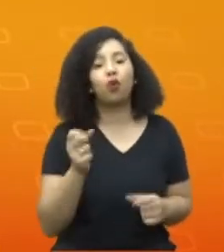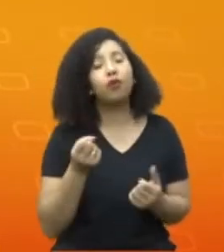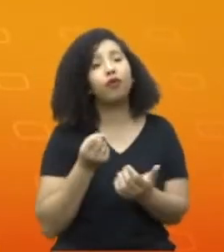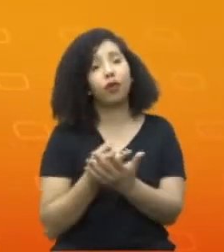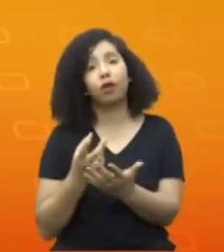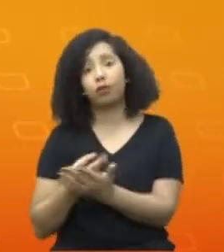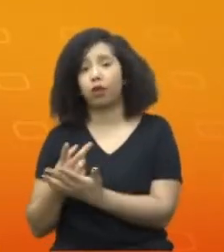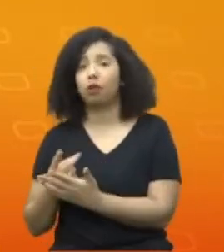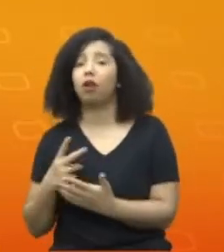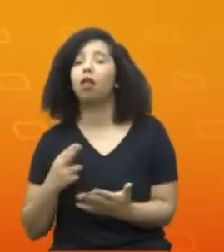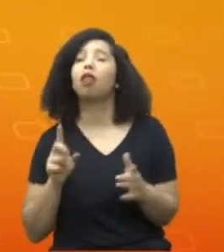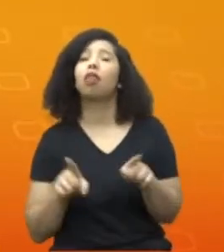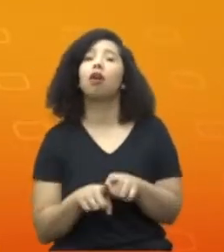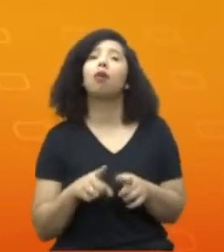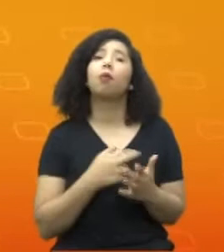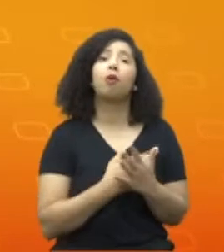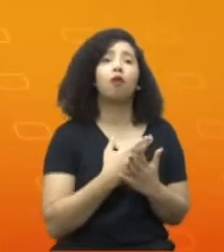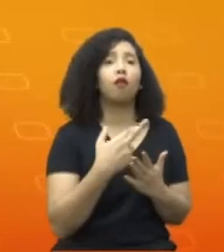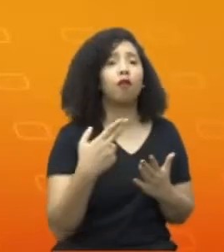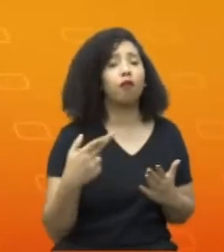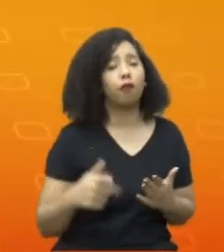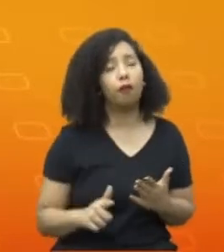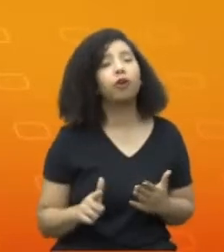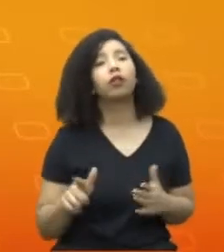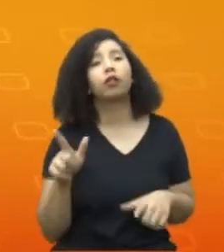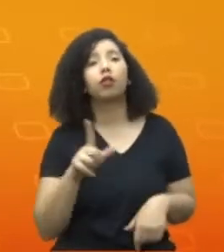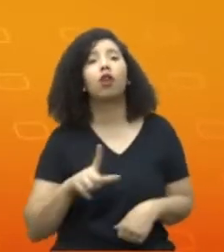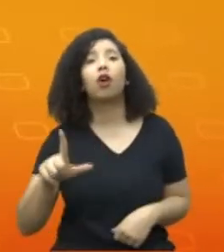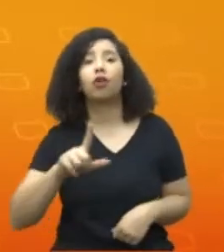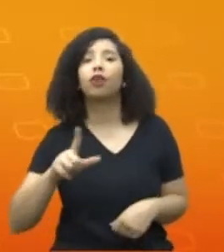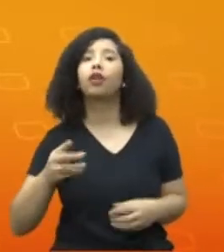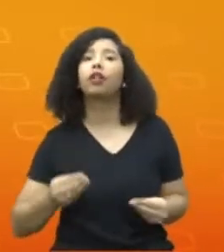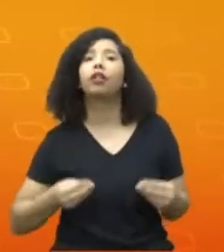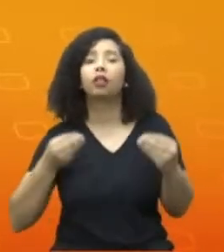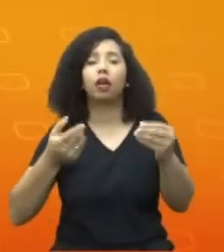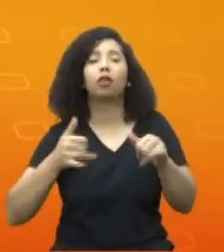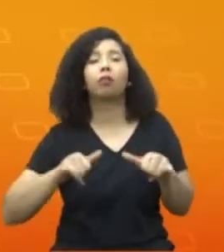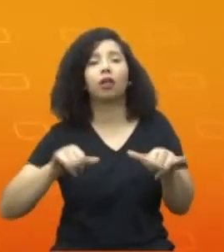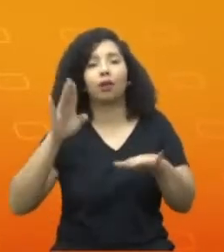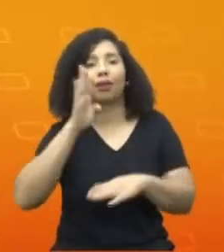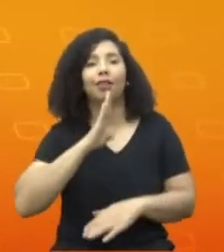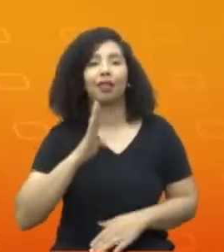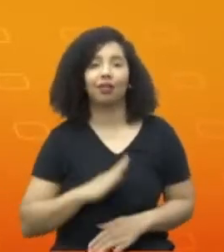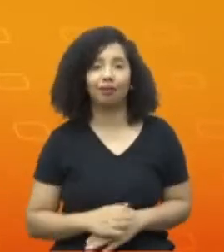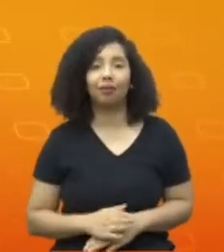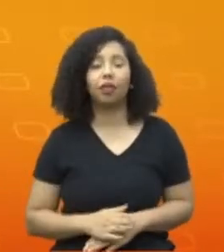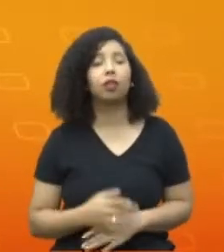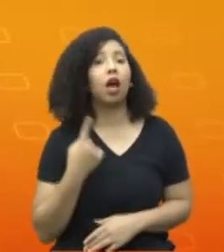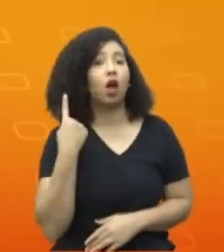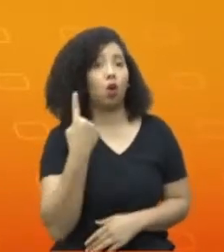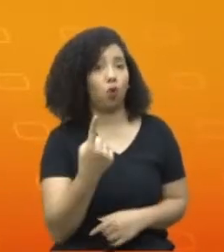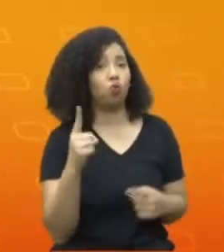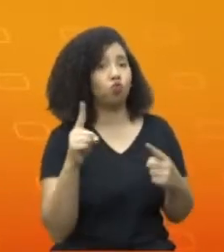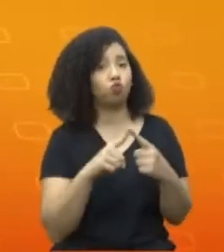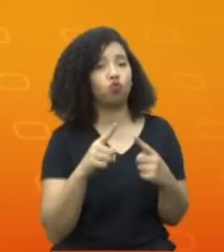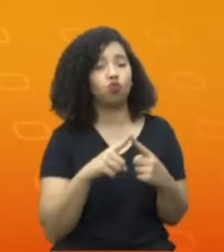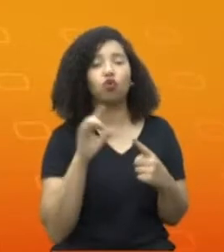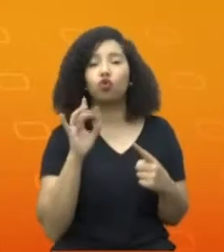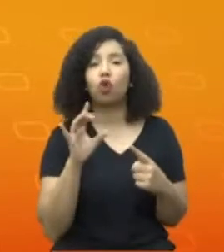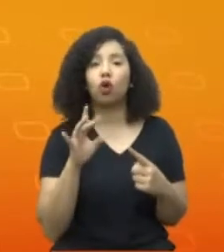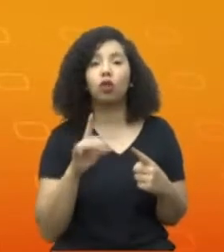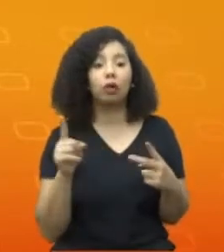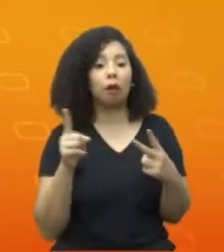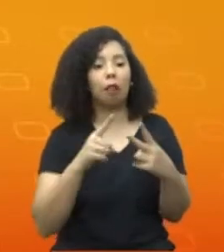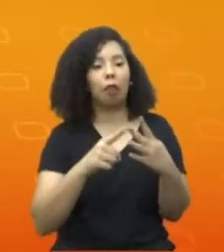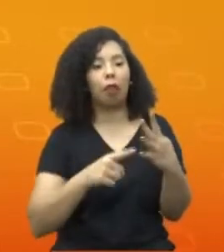pelas diversas marcas que hoje abastecem o mercado brasileiro. E isso é um ponto. Outros ainda surgirão e